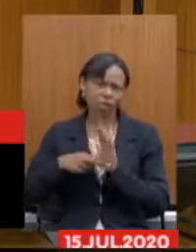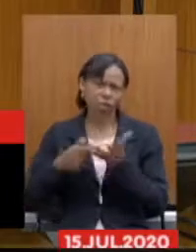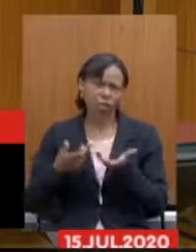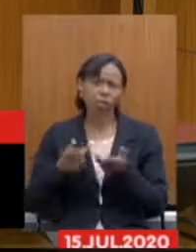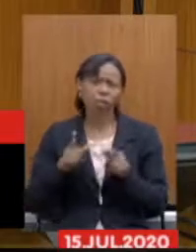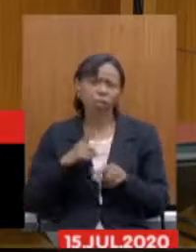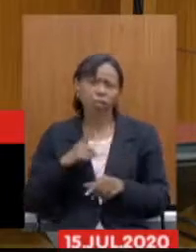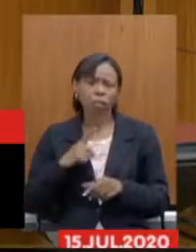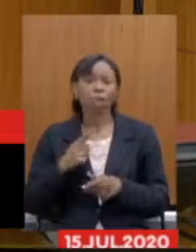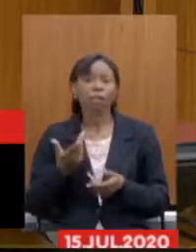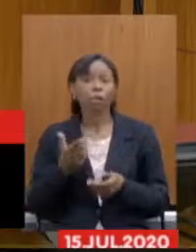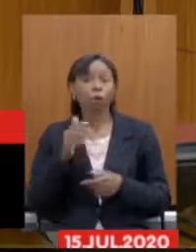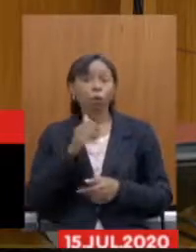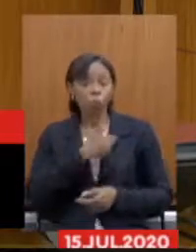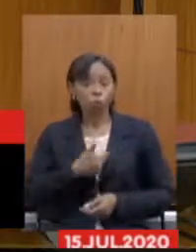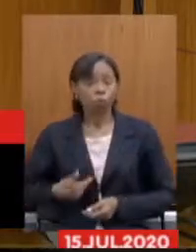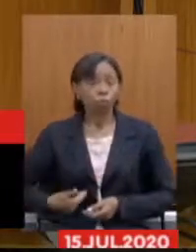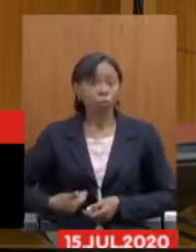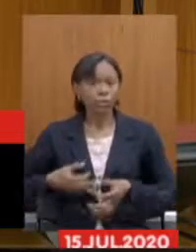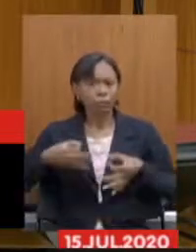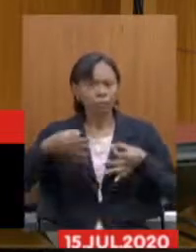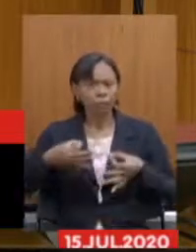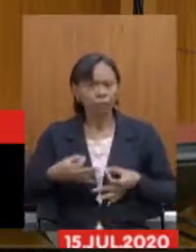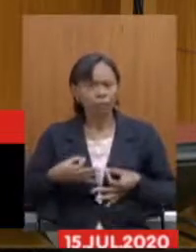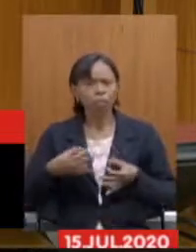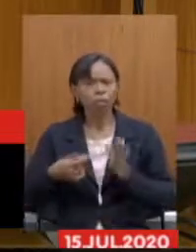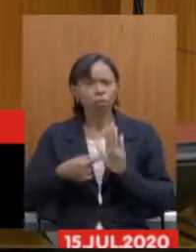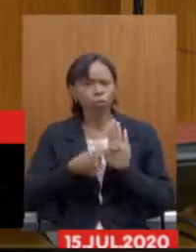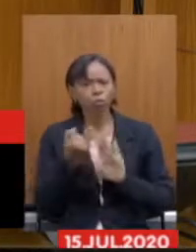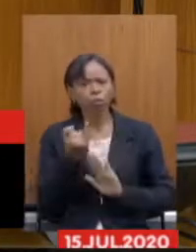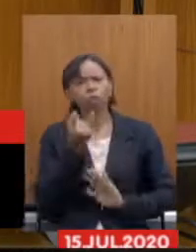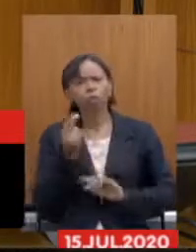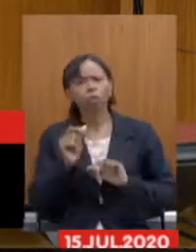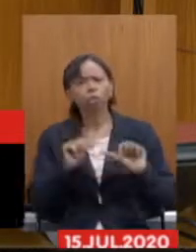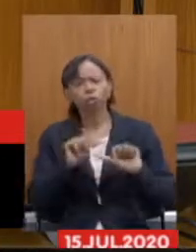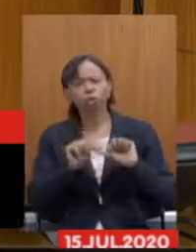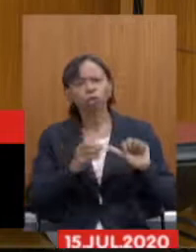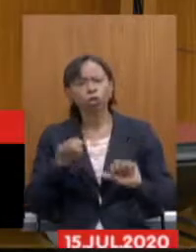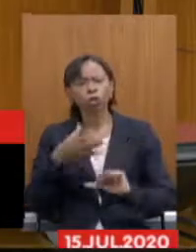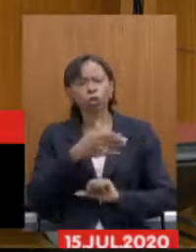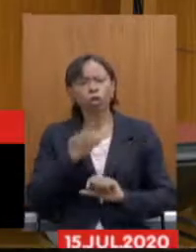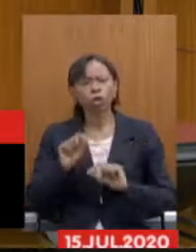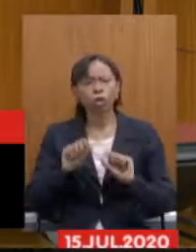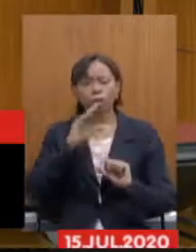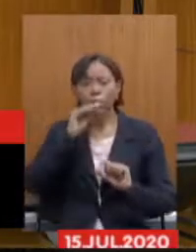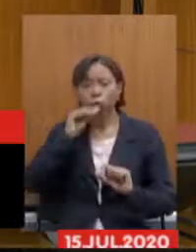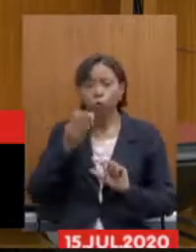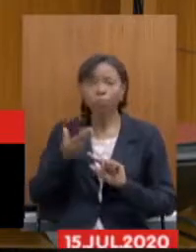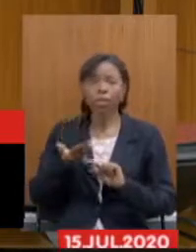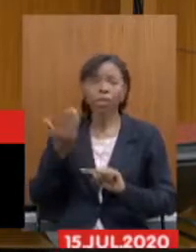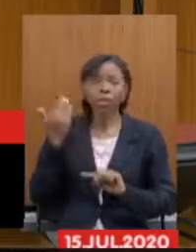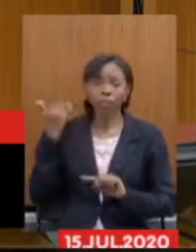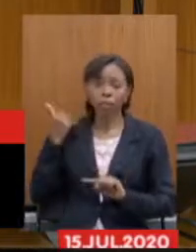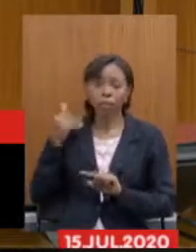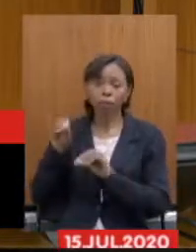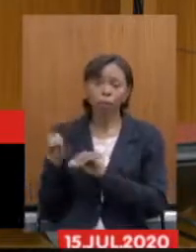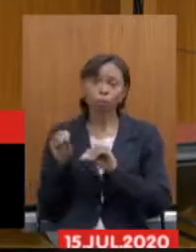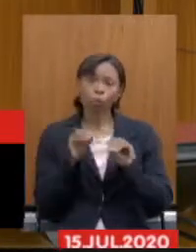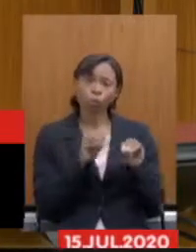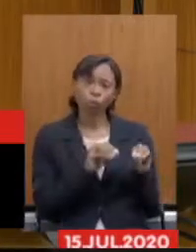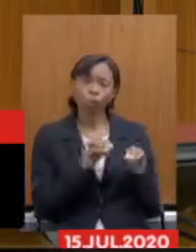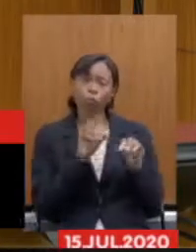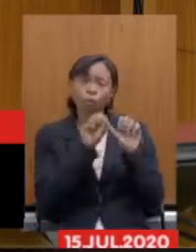um registro, o governo acertadamente trouxe uma importante inovação, que é a possibilidade dos servidores anteriores migrarem para esse